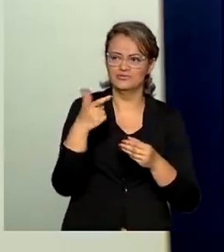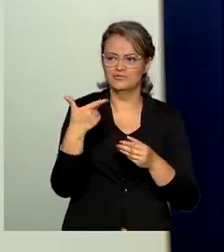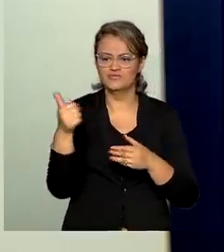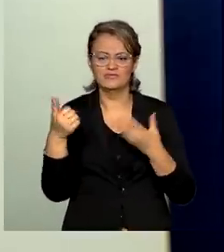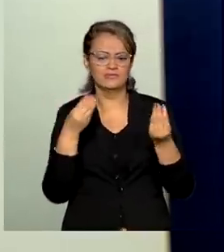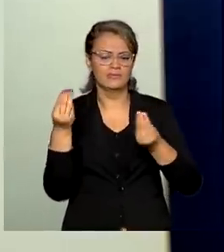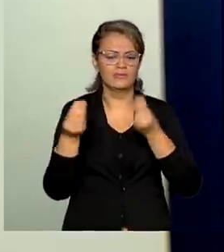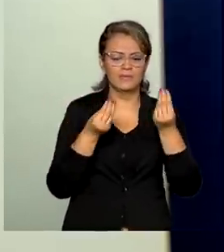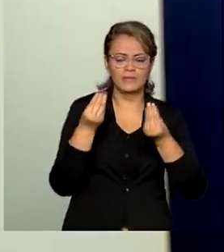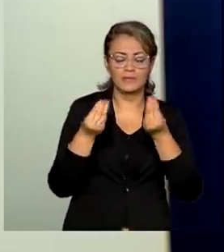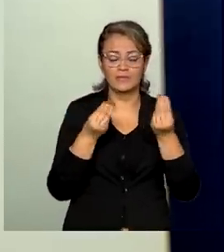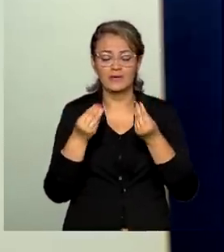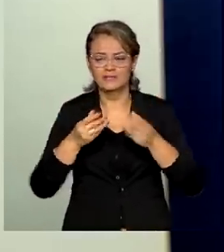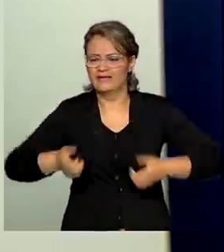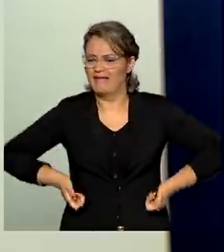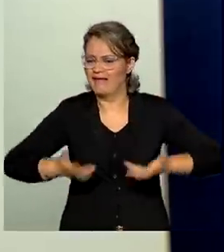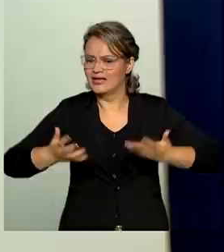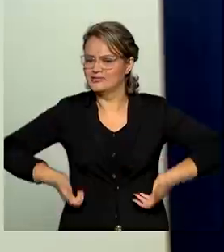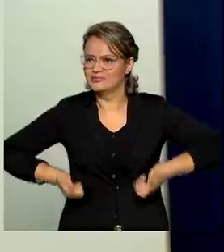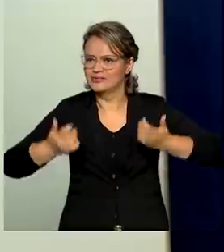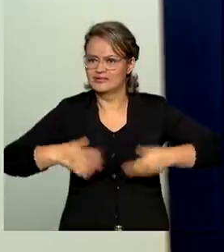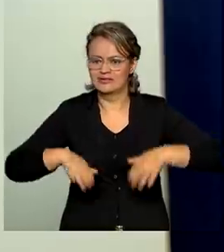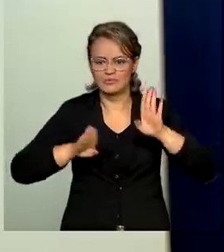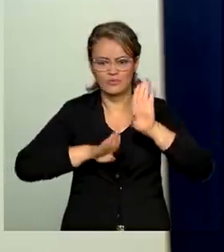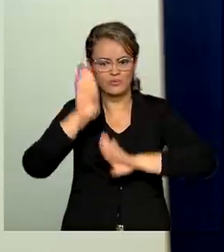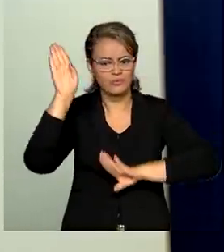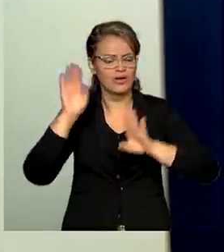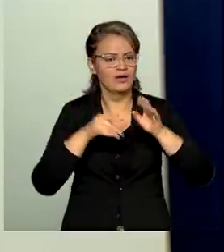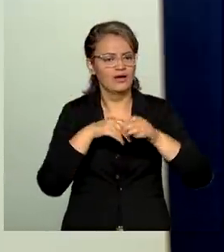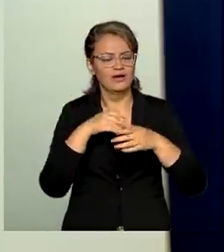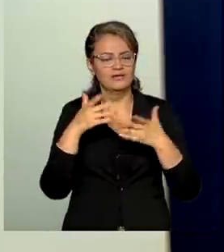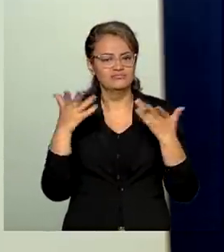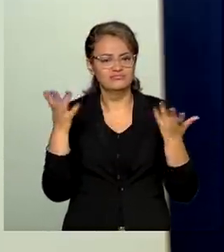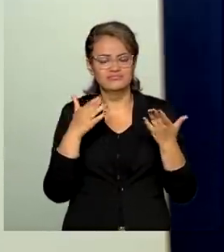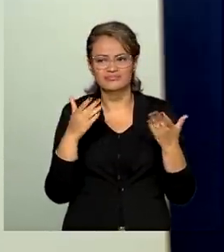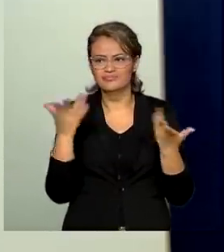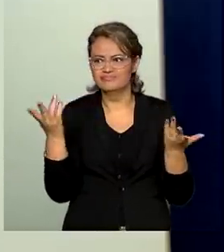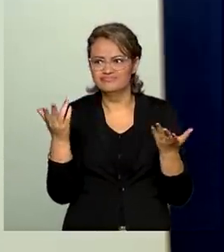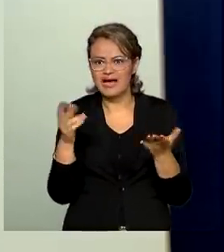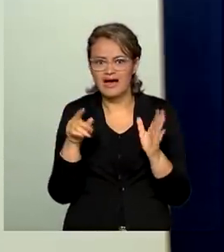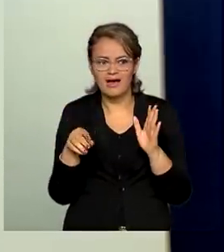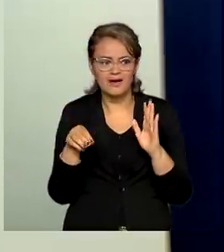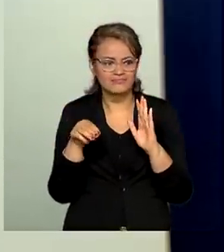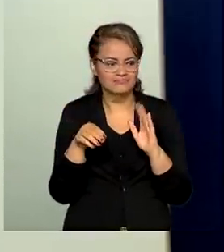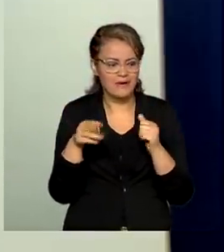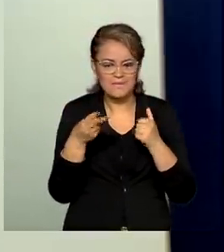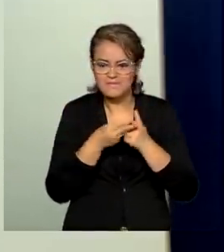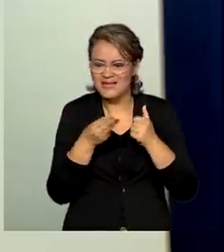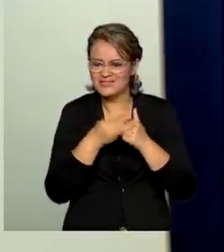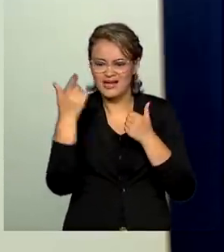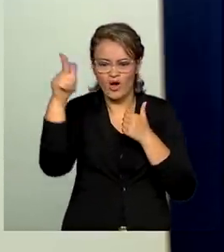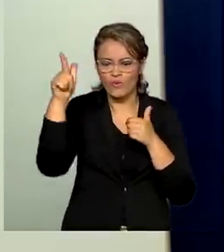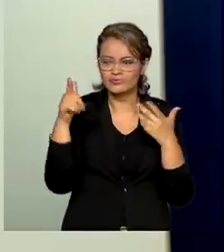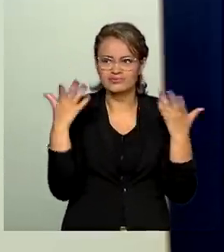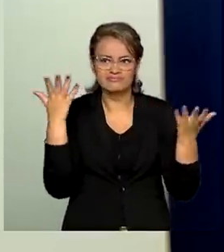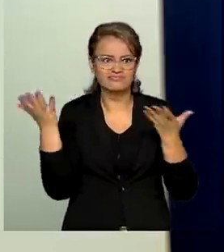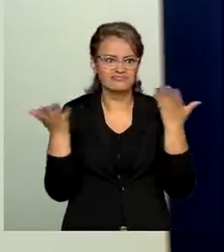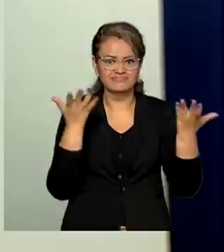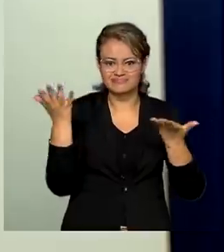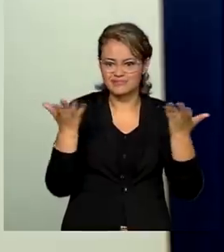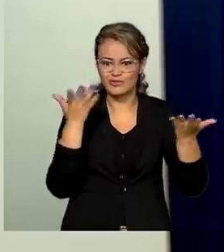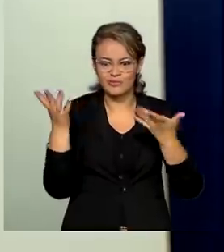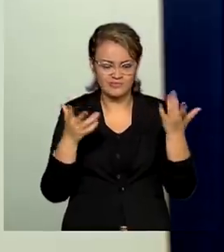que aparentemente os gastos estavam superiores às receitas previstas e não se sabia muito bem